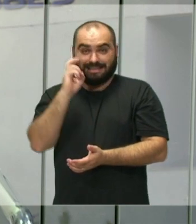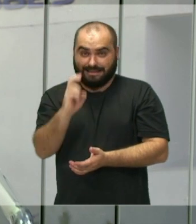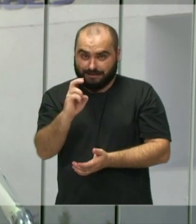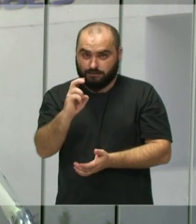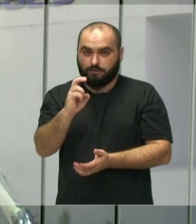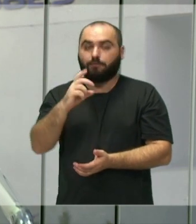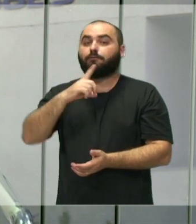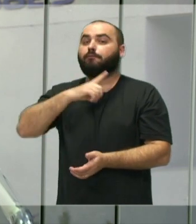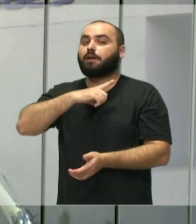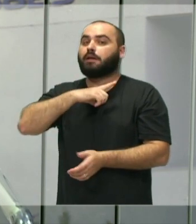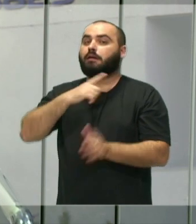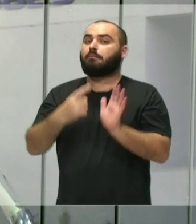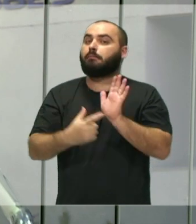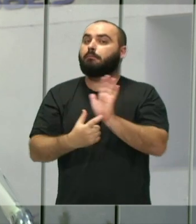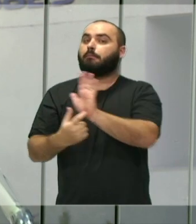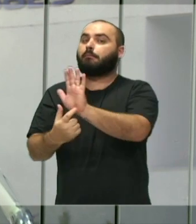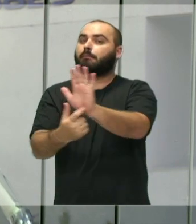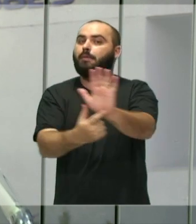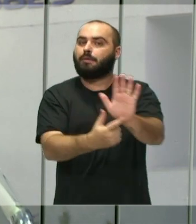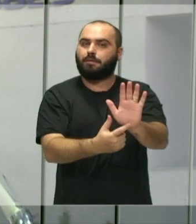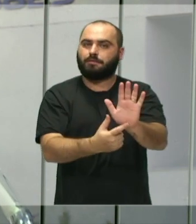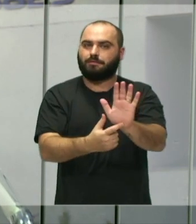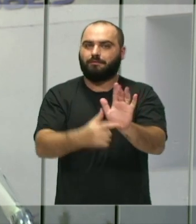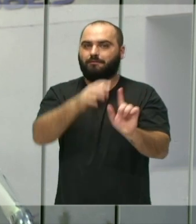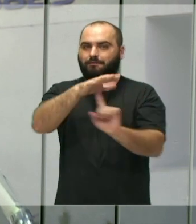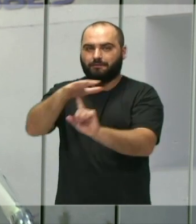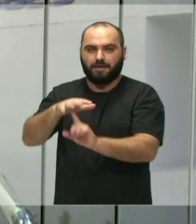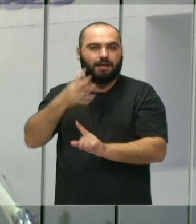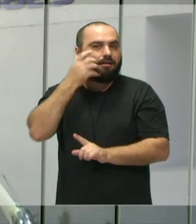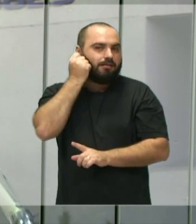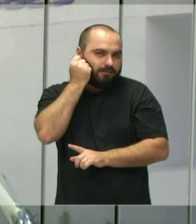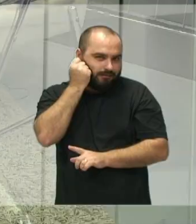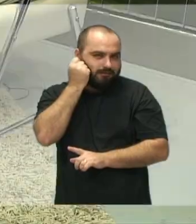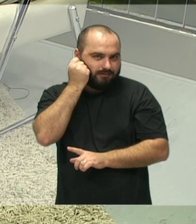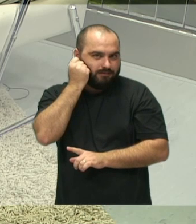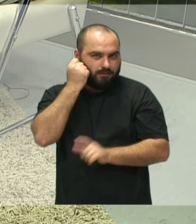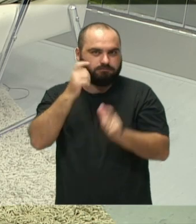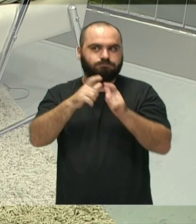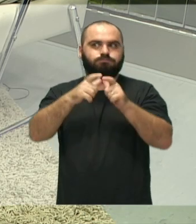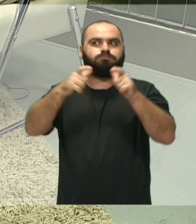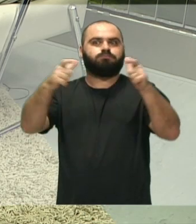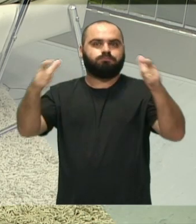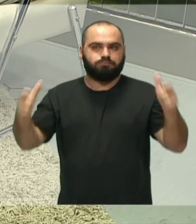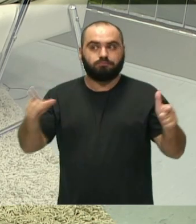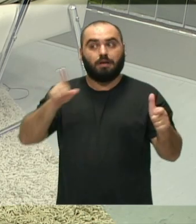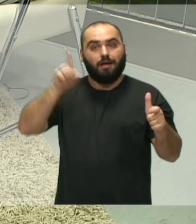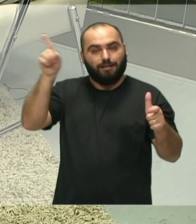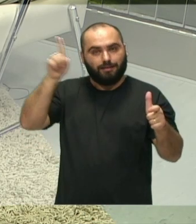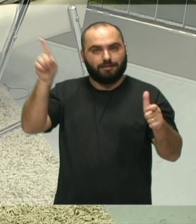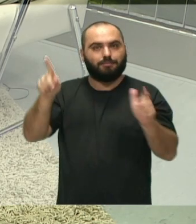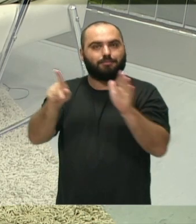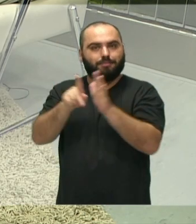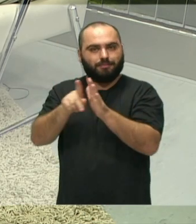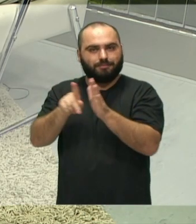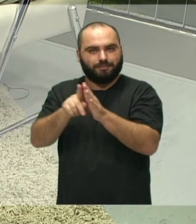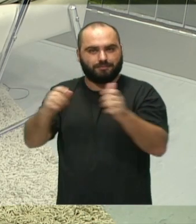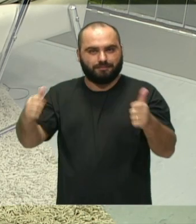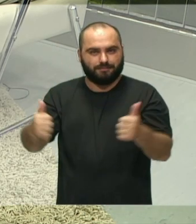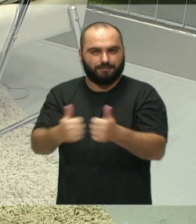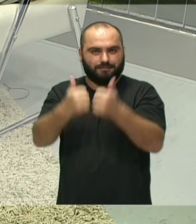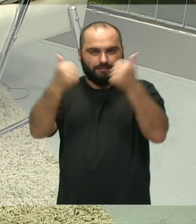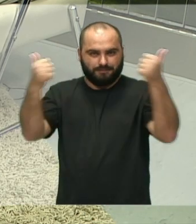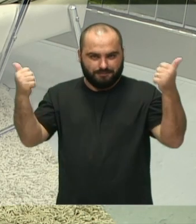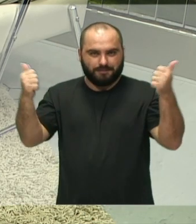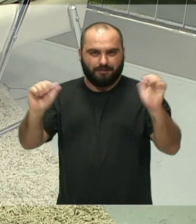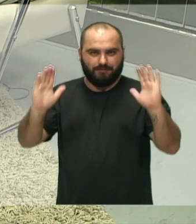vai ter a exposição, na verdade uma feira de adoção, vai ser uma feira grande ali no Centro Eventos. Para o